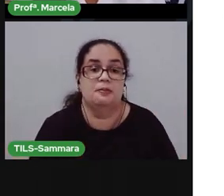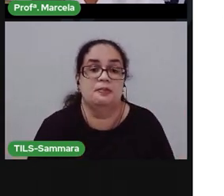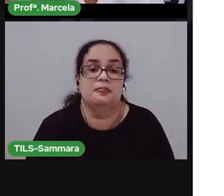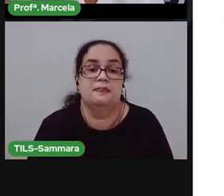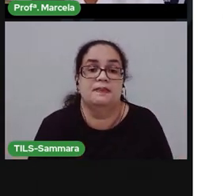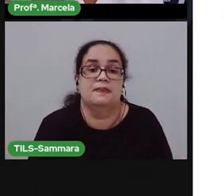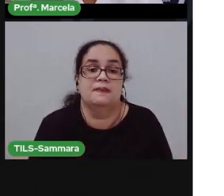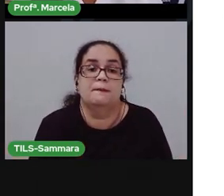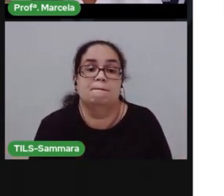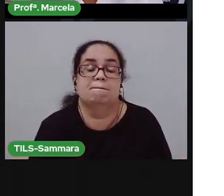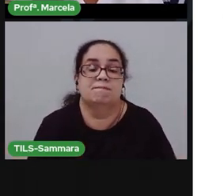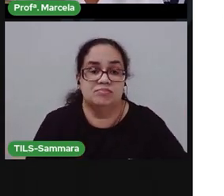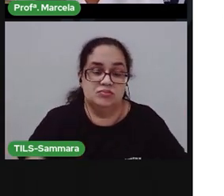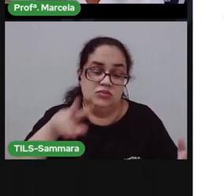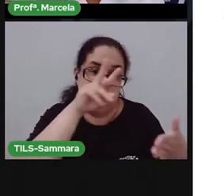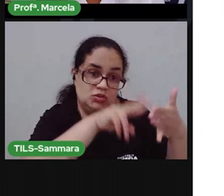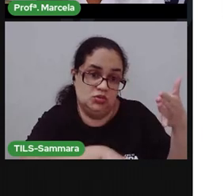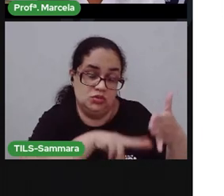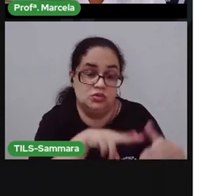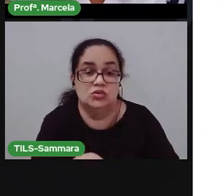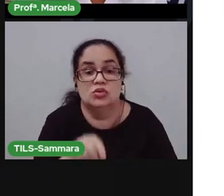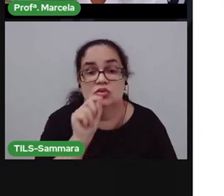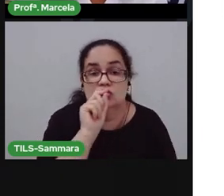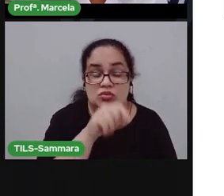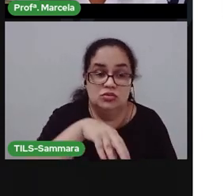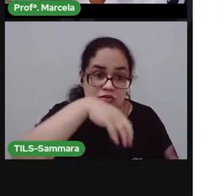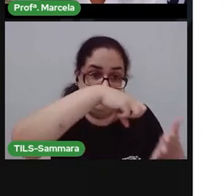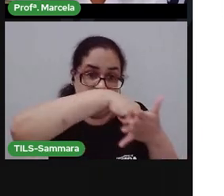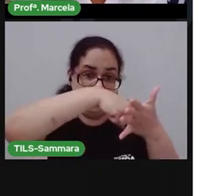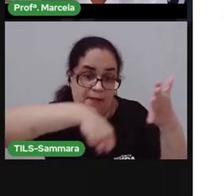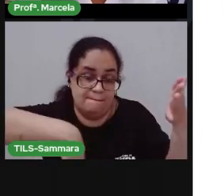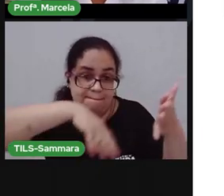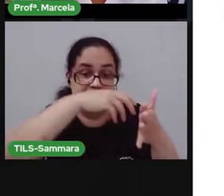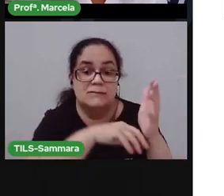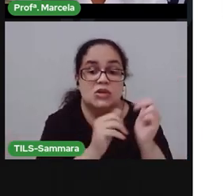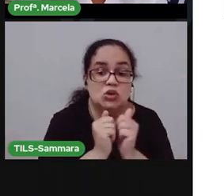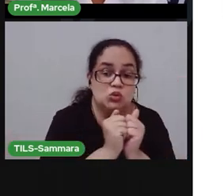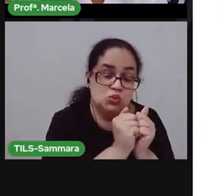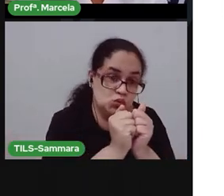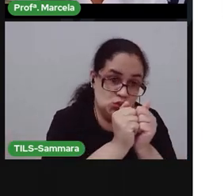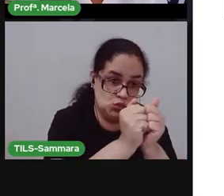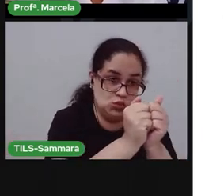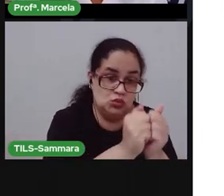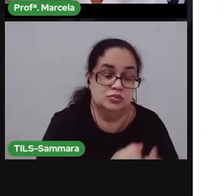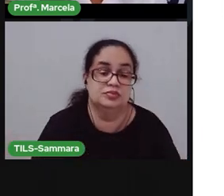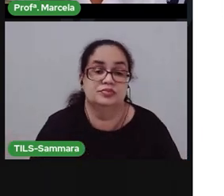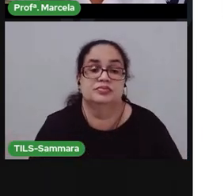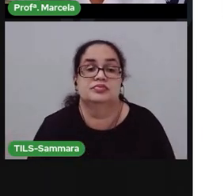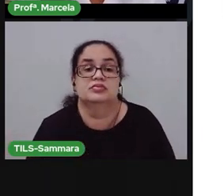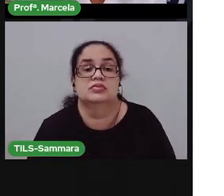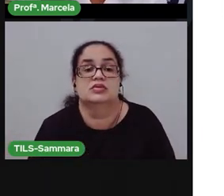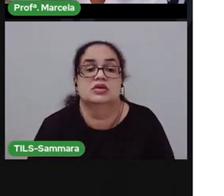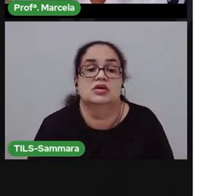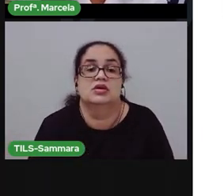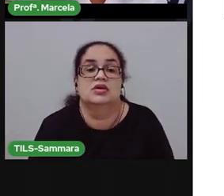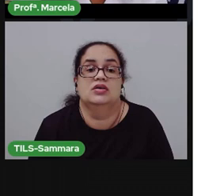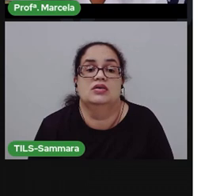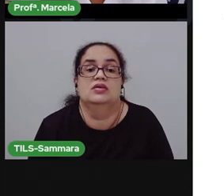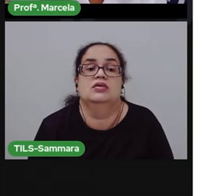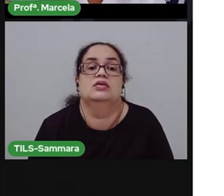Eu vou ler o que pede na atividade e você vai me acompanhar. Diz assim.